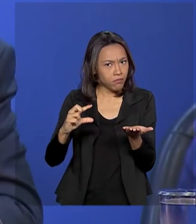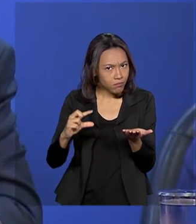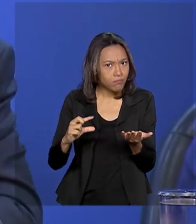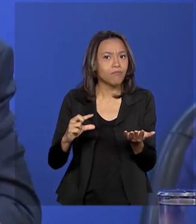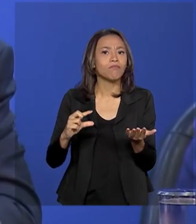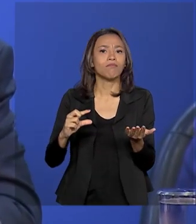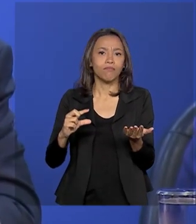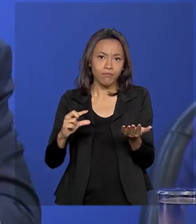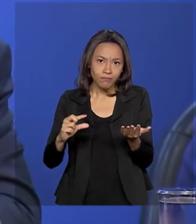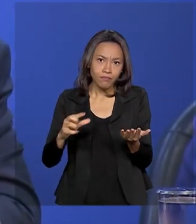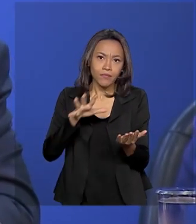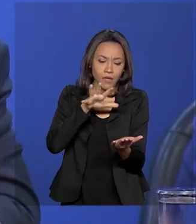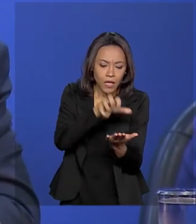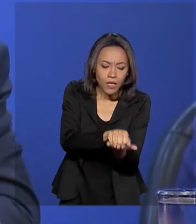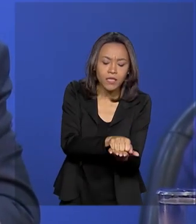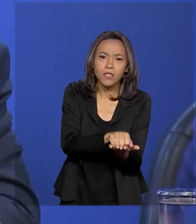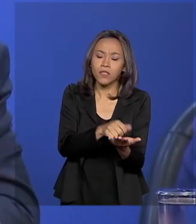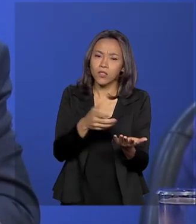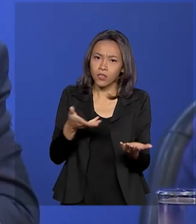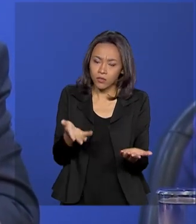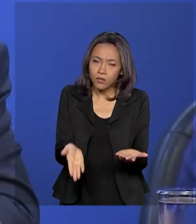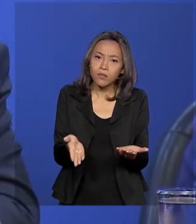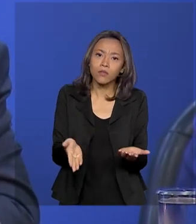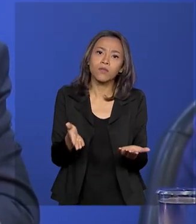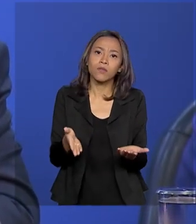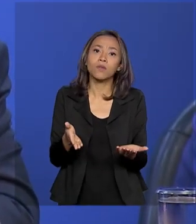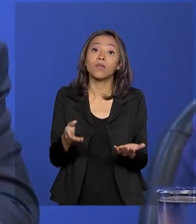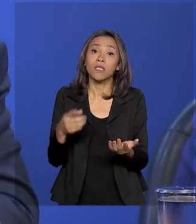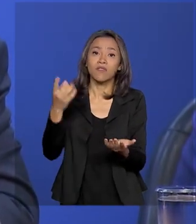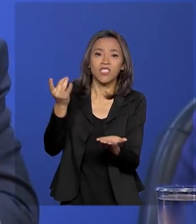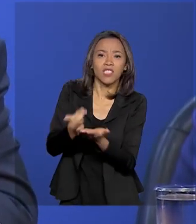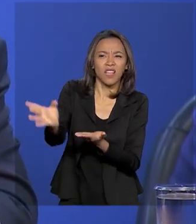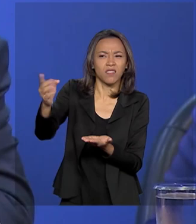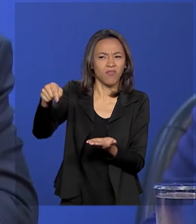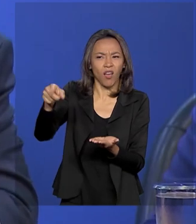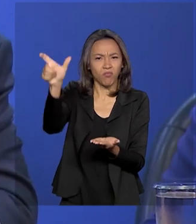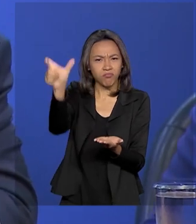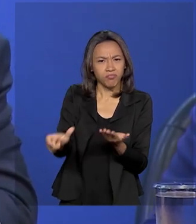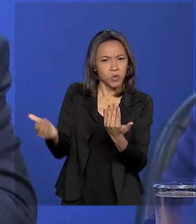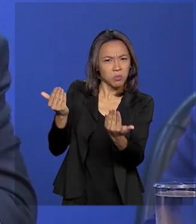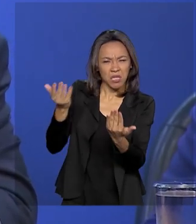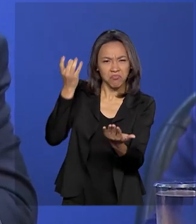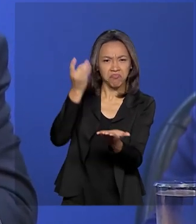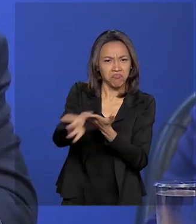própria notificação e a velocidade com que se descarta, ela vai andando cada vez mais rápido.